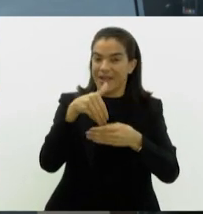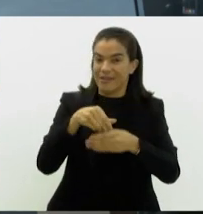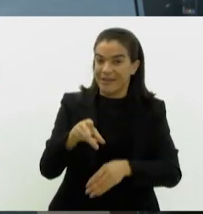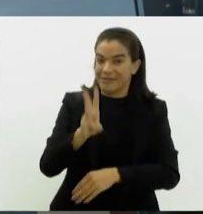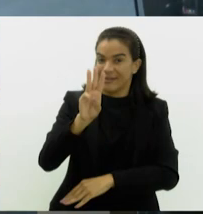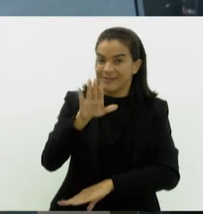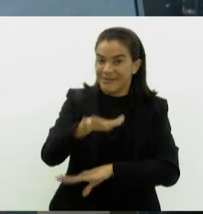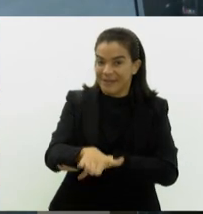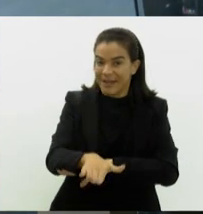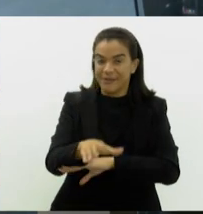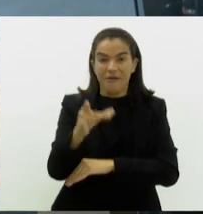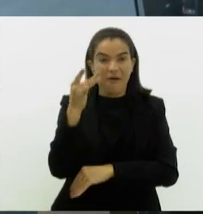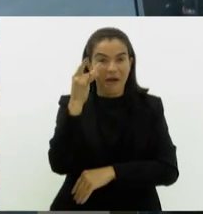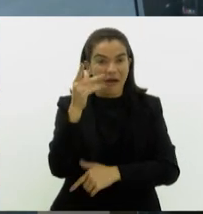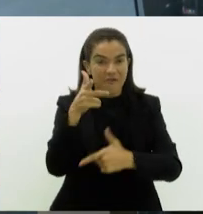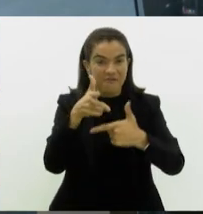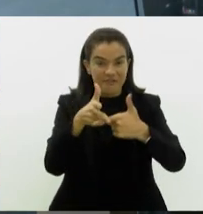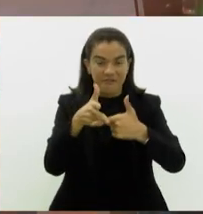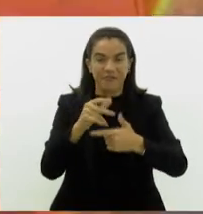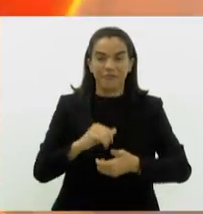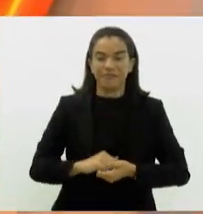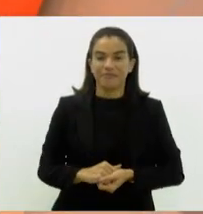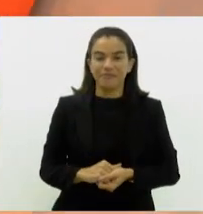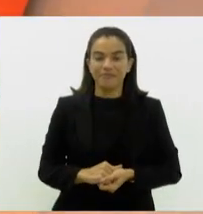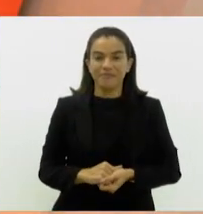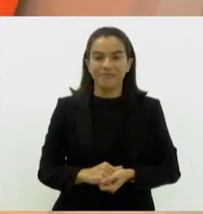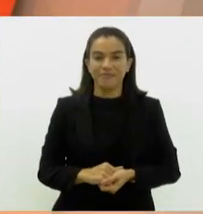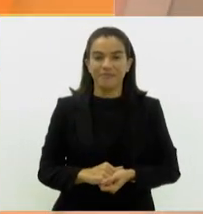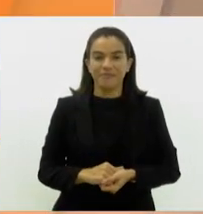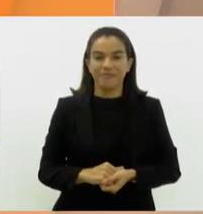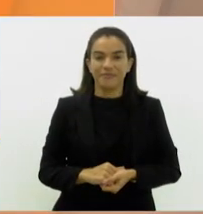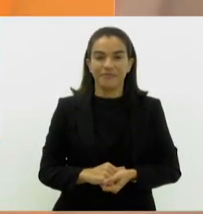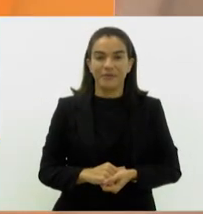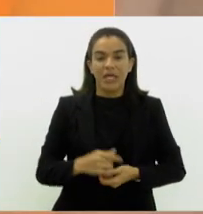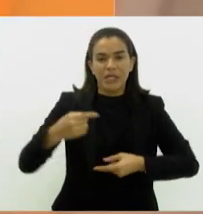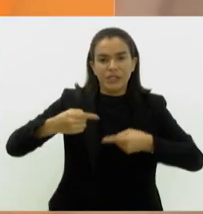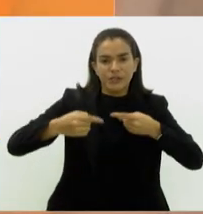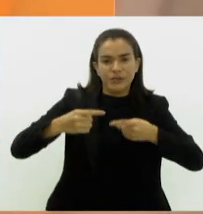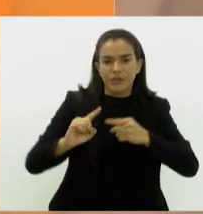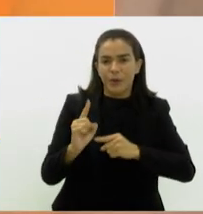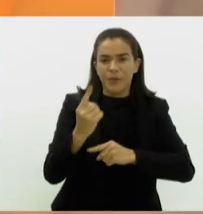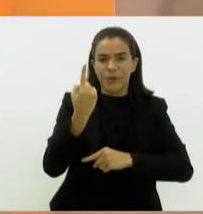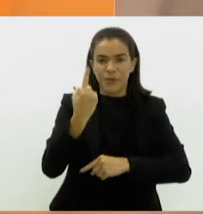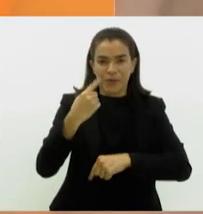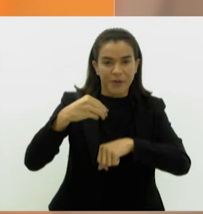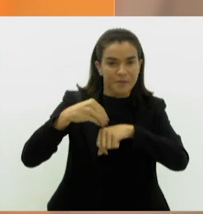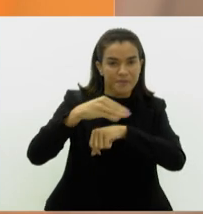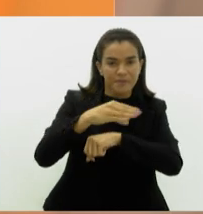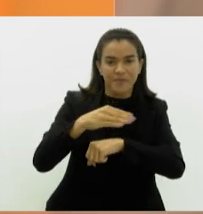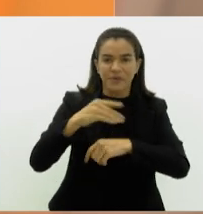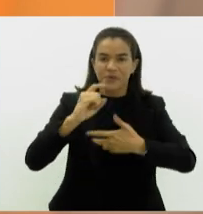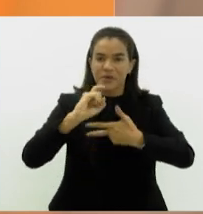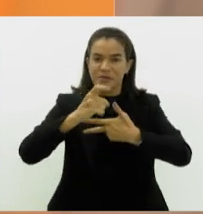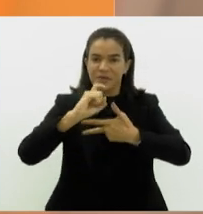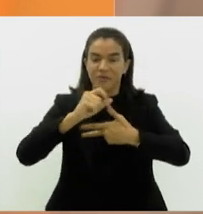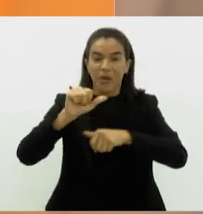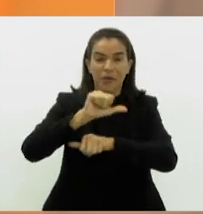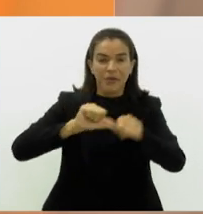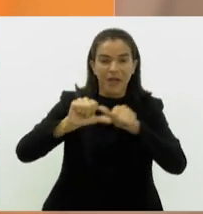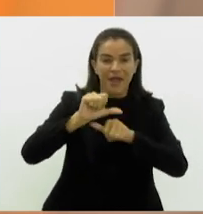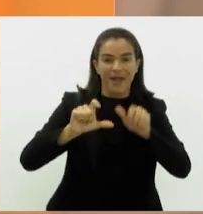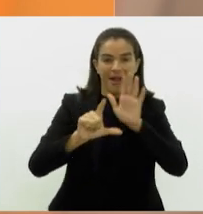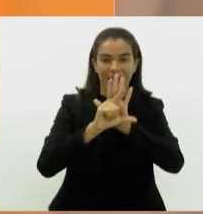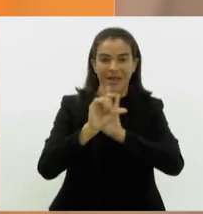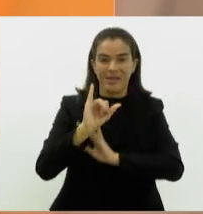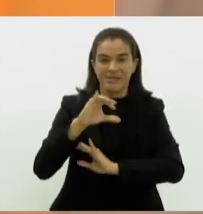tarde com transmissão ao vivo da TV Alerja. Em discussão, única mensagem do Poder Executivo que altera a lei do